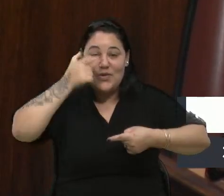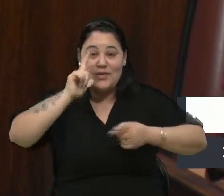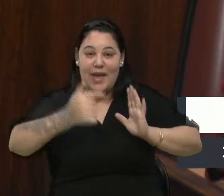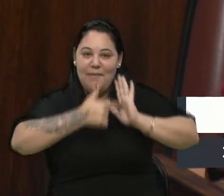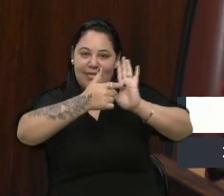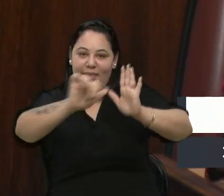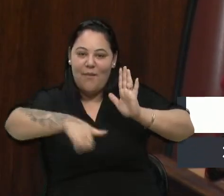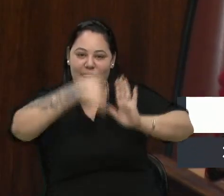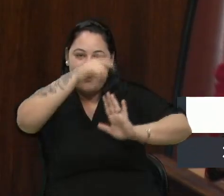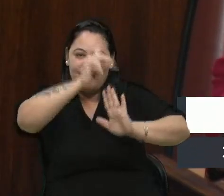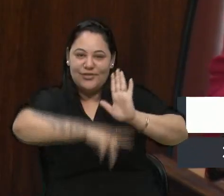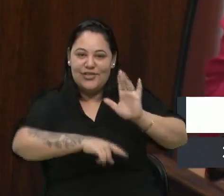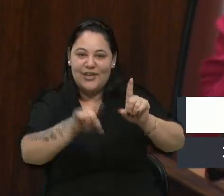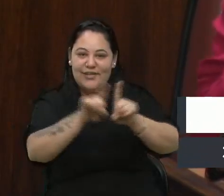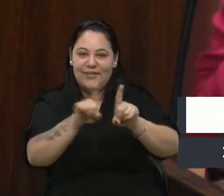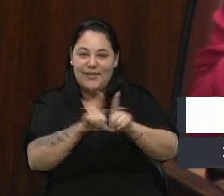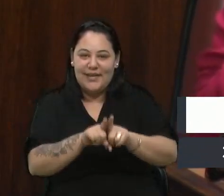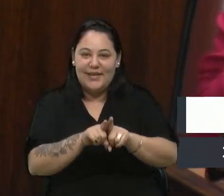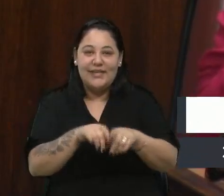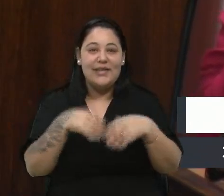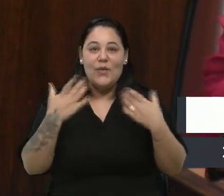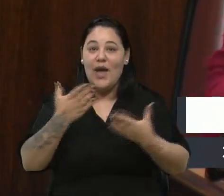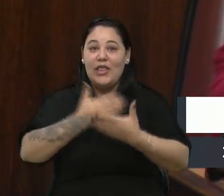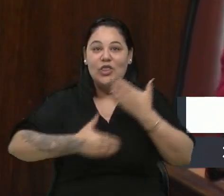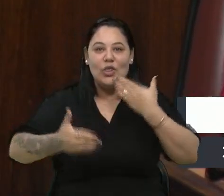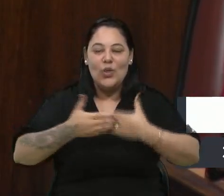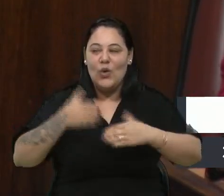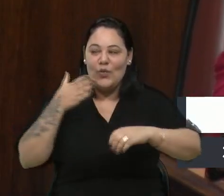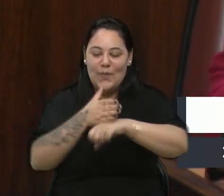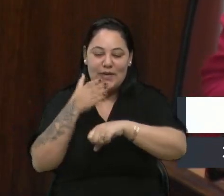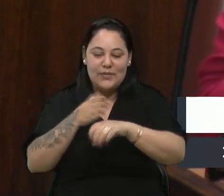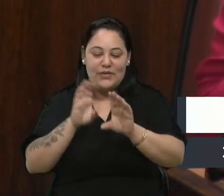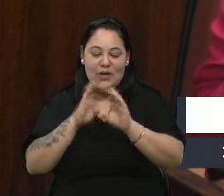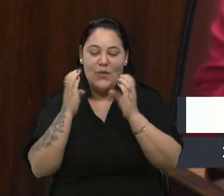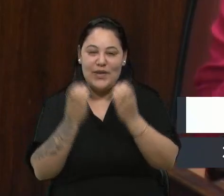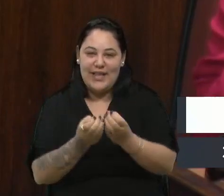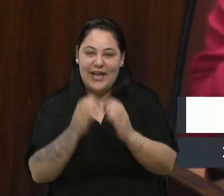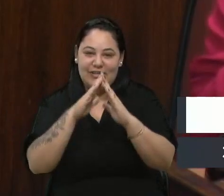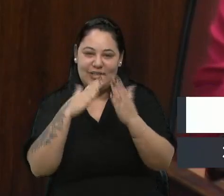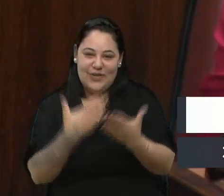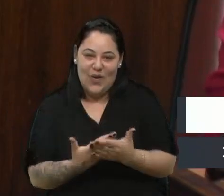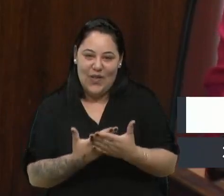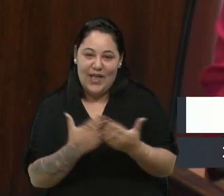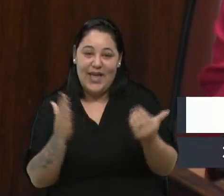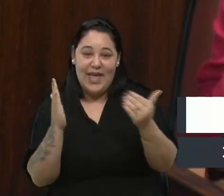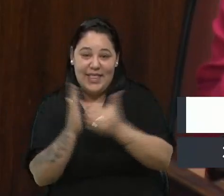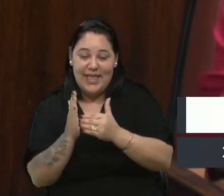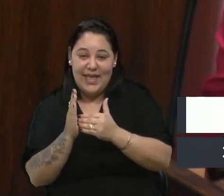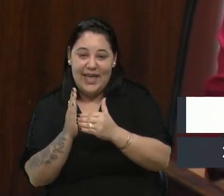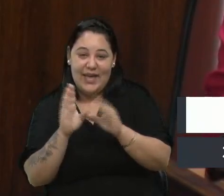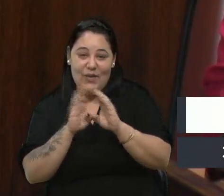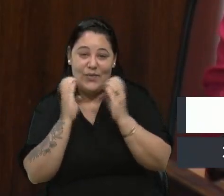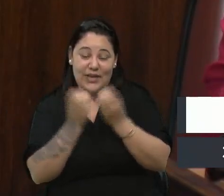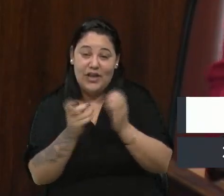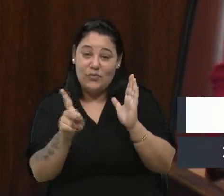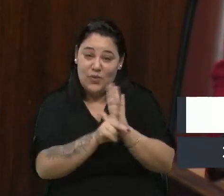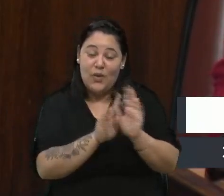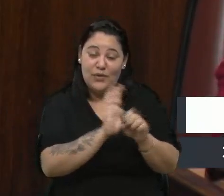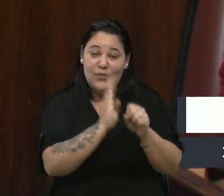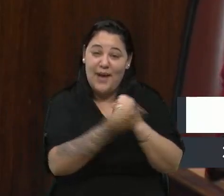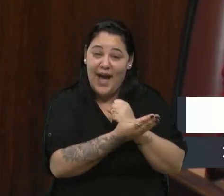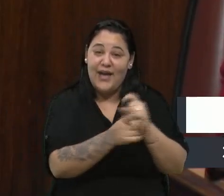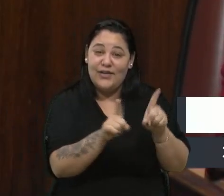melhor projeto. Então, é todo um envolvimento da comunidade escolar e até da comunidade do bairro, da